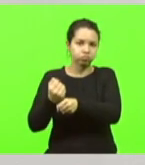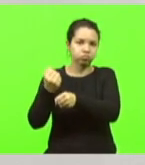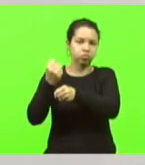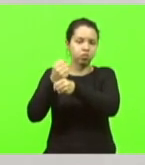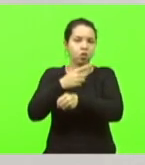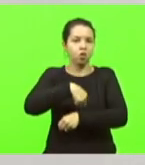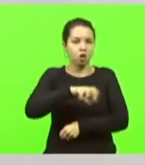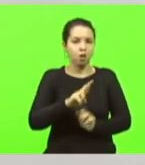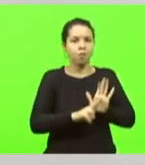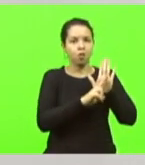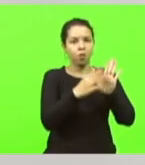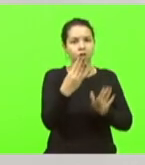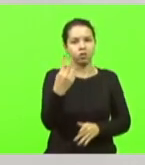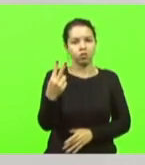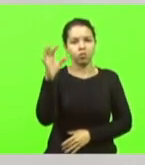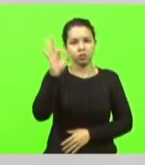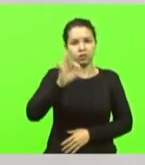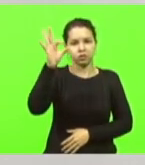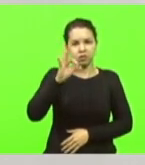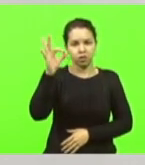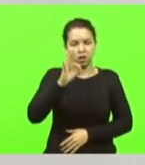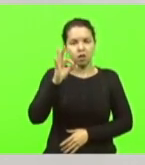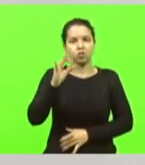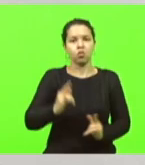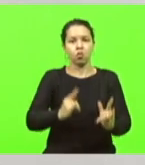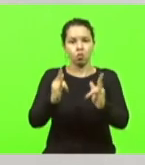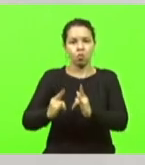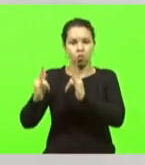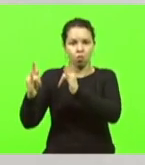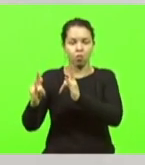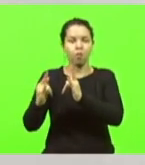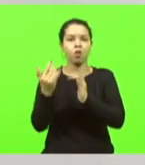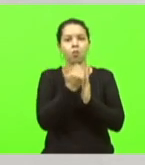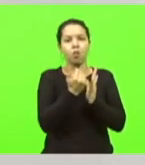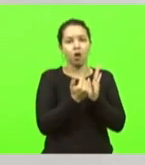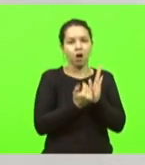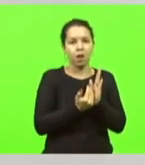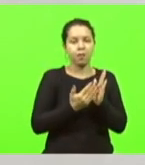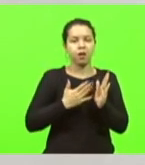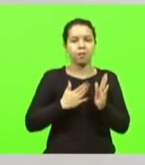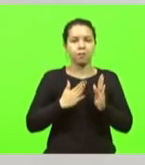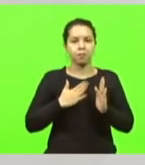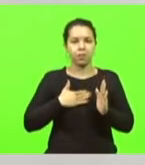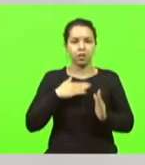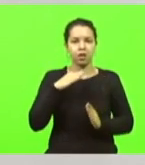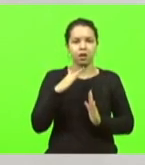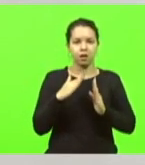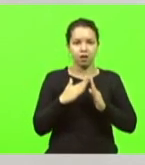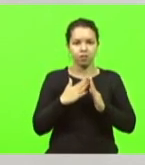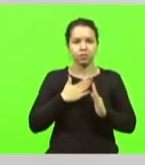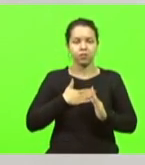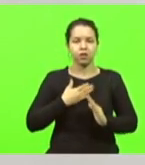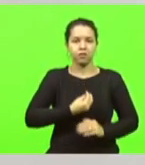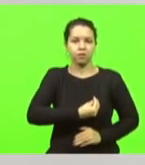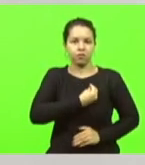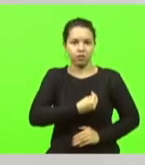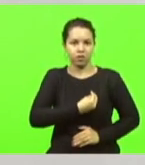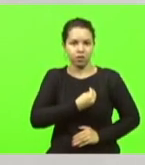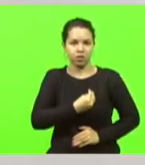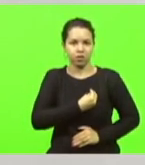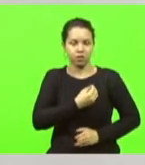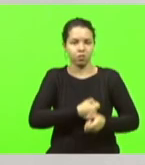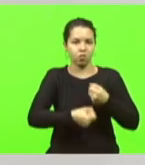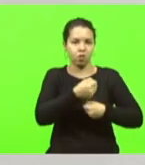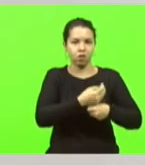imóveis financiados pelo antigo programa Minha Casa Minha Vida entre os anos de 2009 e 2019. Por